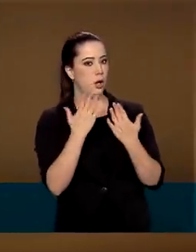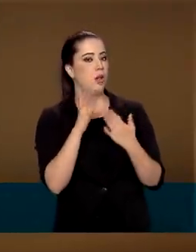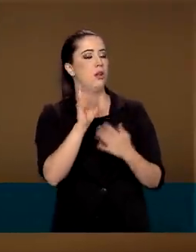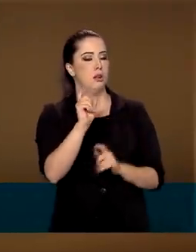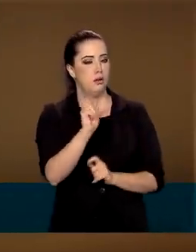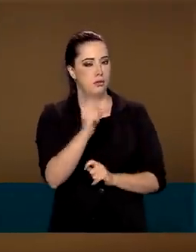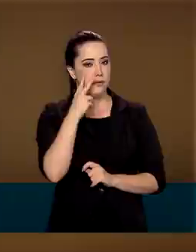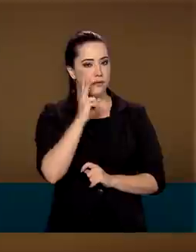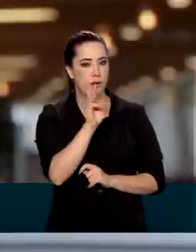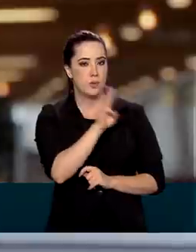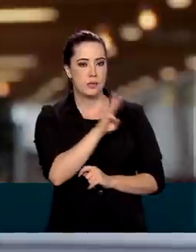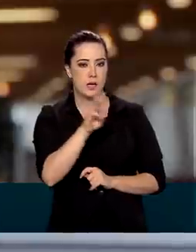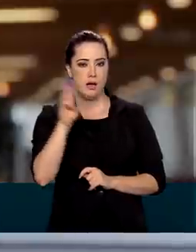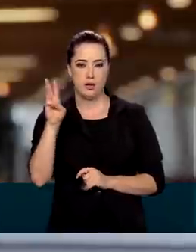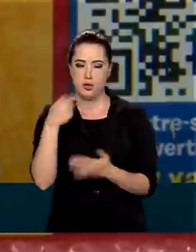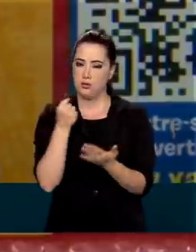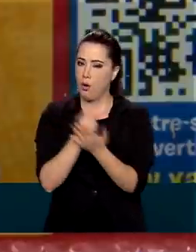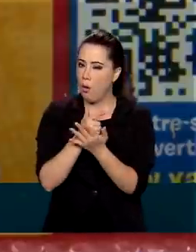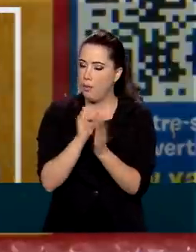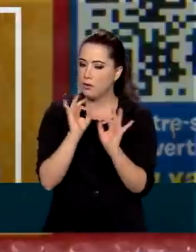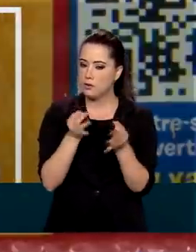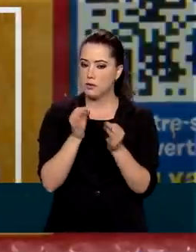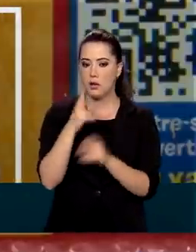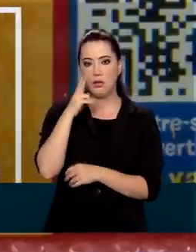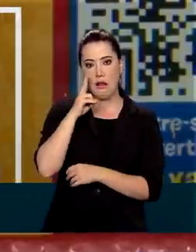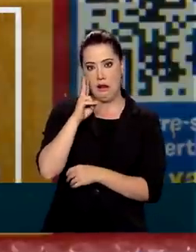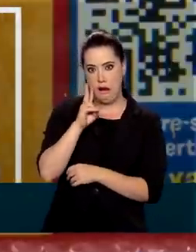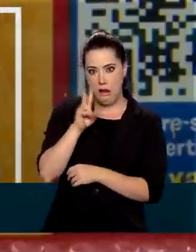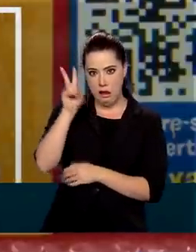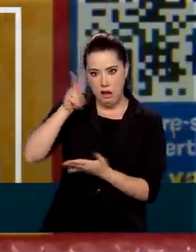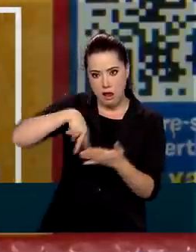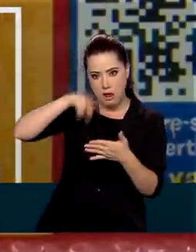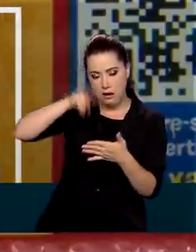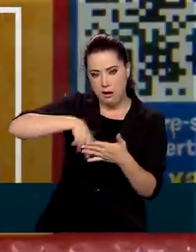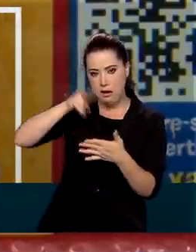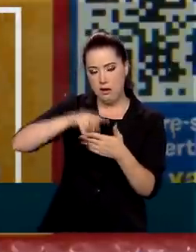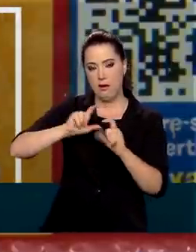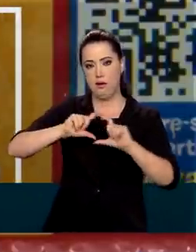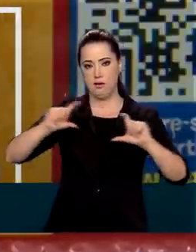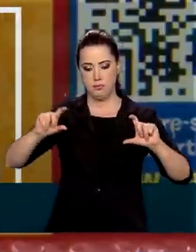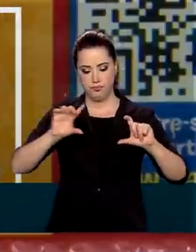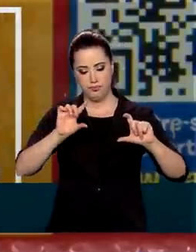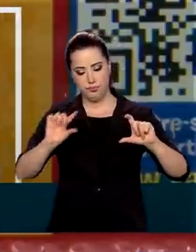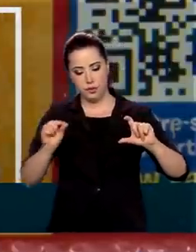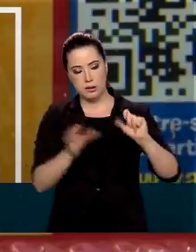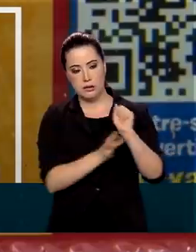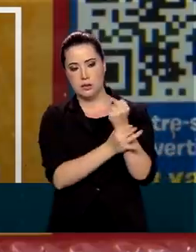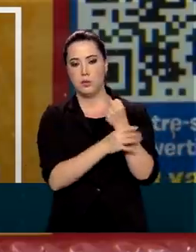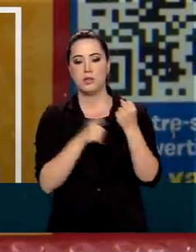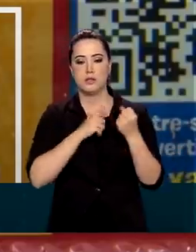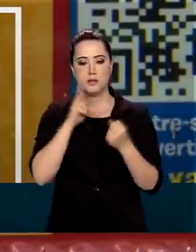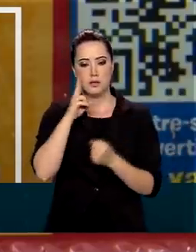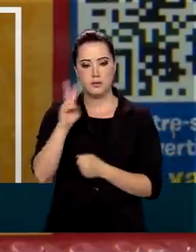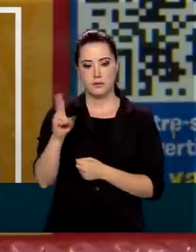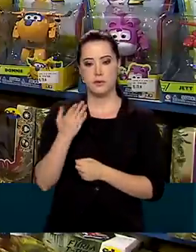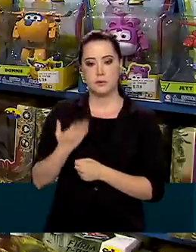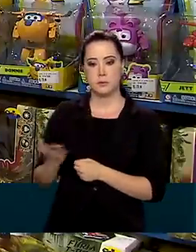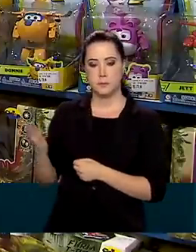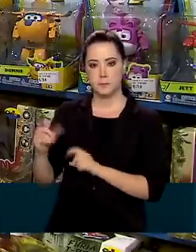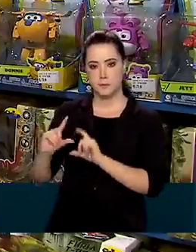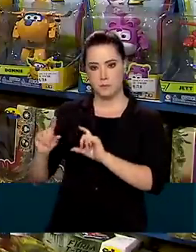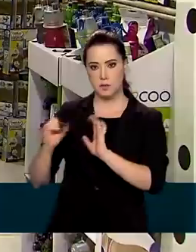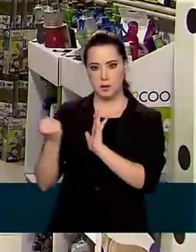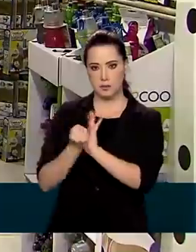sobre o site em que está comprando. ler as instruções de segurança dos produtos e verificar se há um selo do